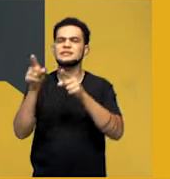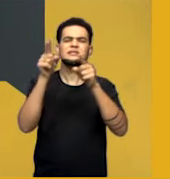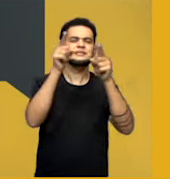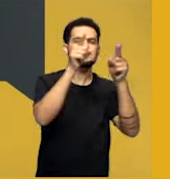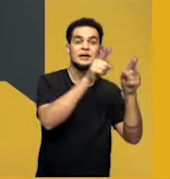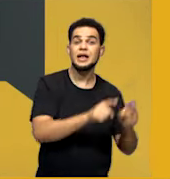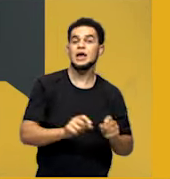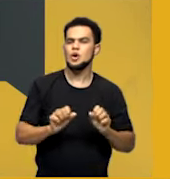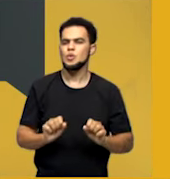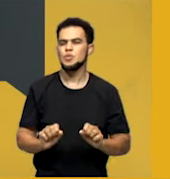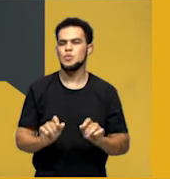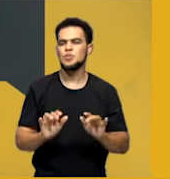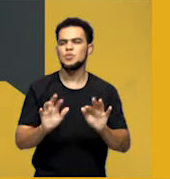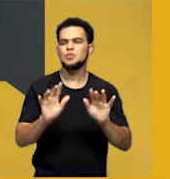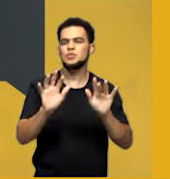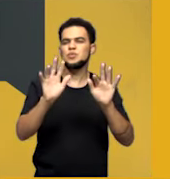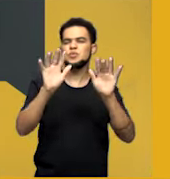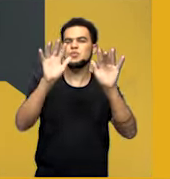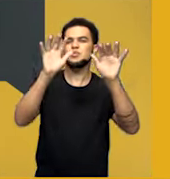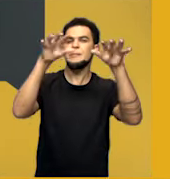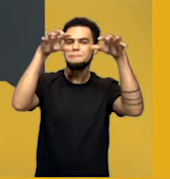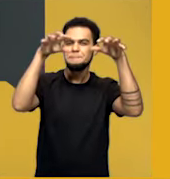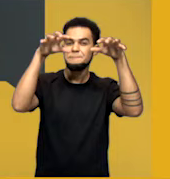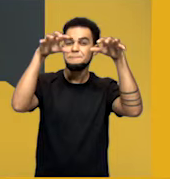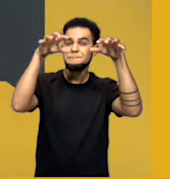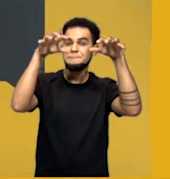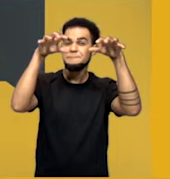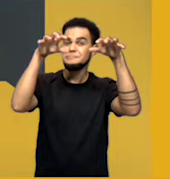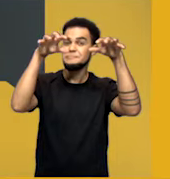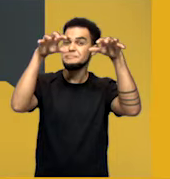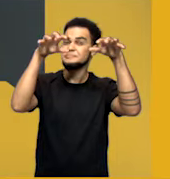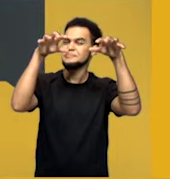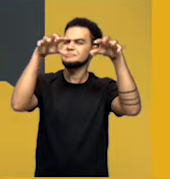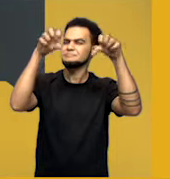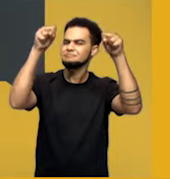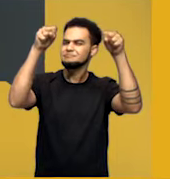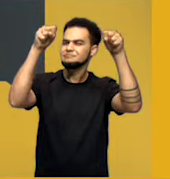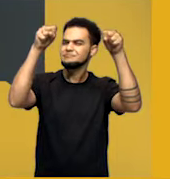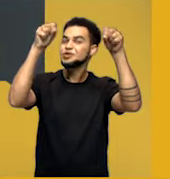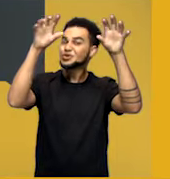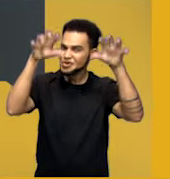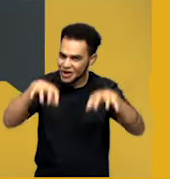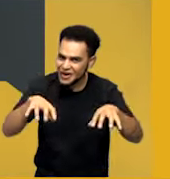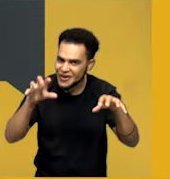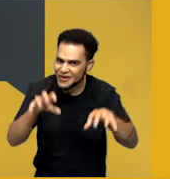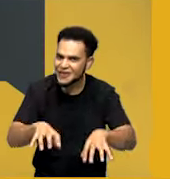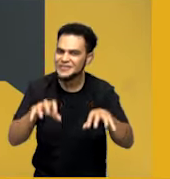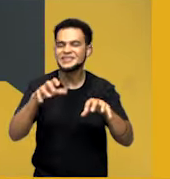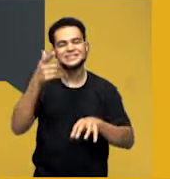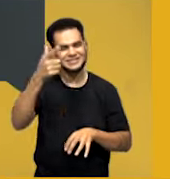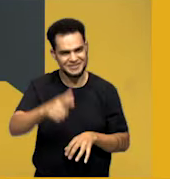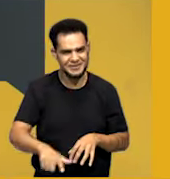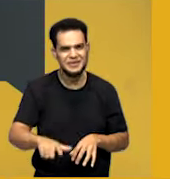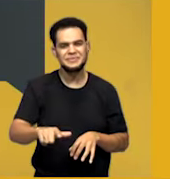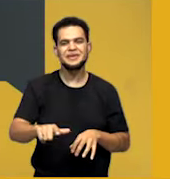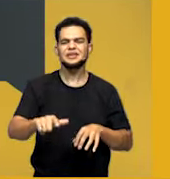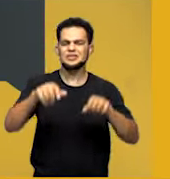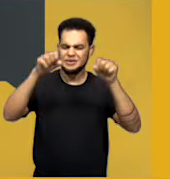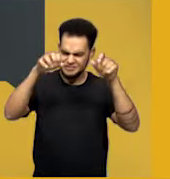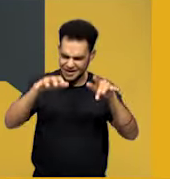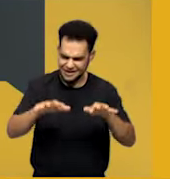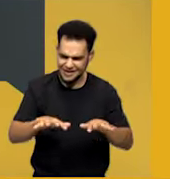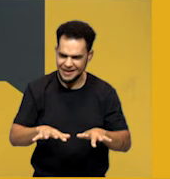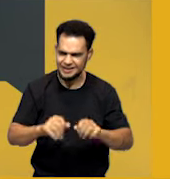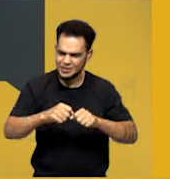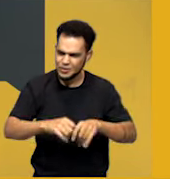evapora, fica no ar suspensa, se condensa, chove novamente, infiltra